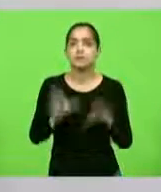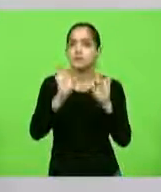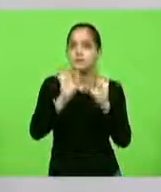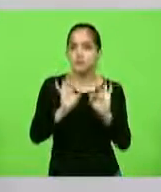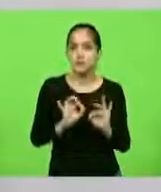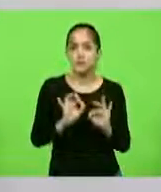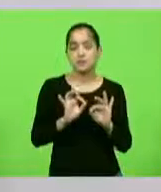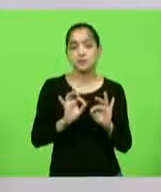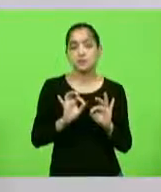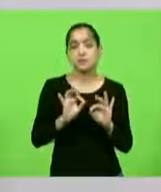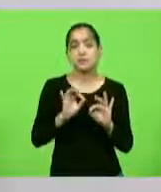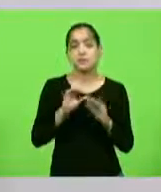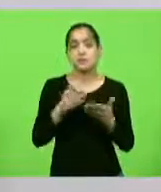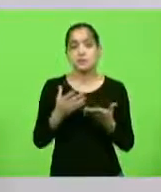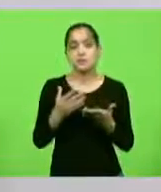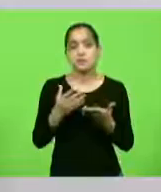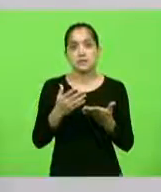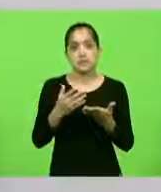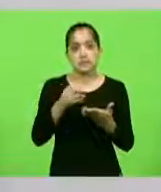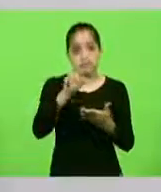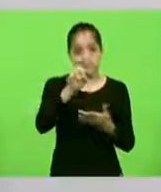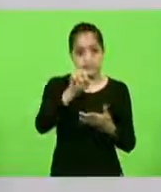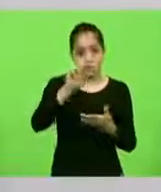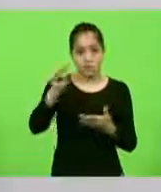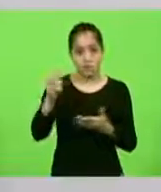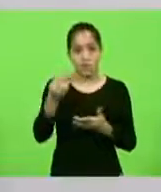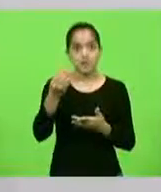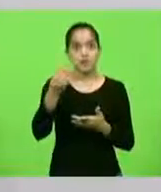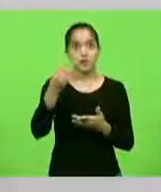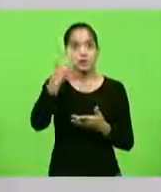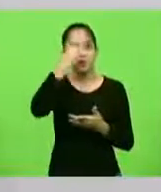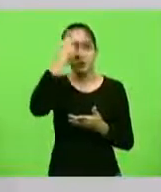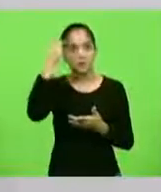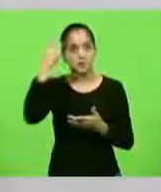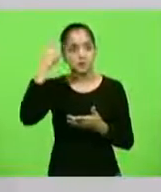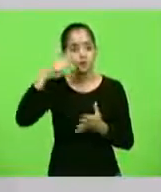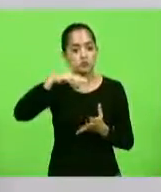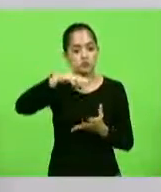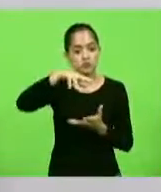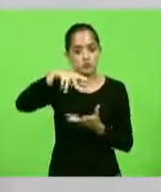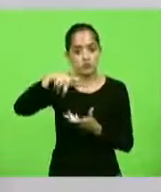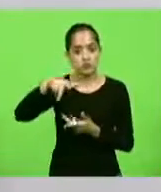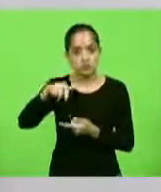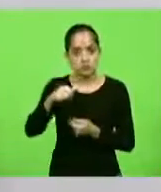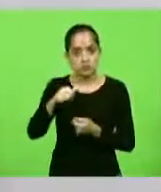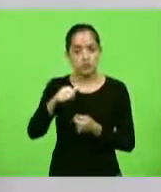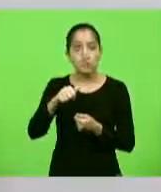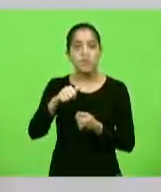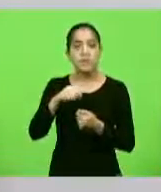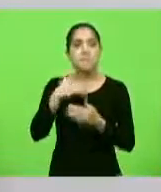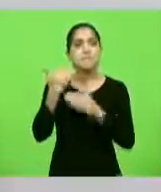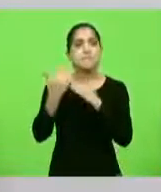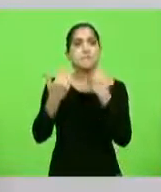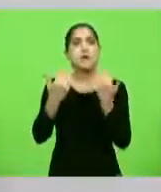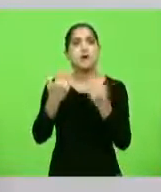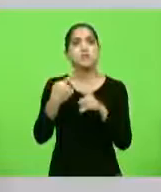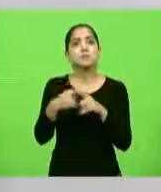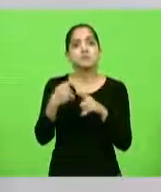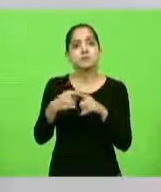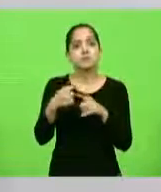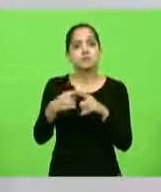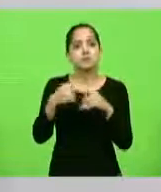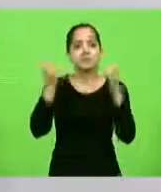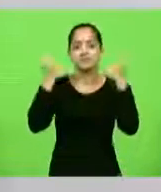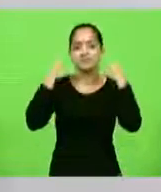fizermos isso, vocês sabiam que 5 milhões de pessoas no mundo morrem por não praticarem, por não terem uma